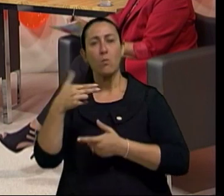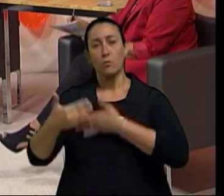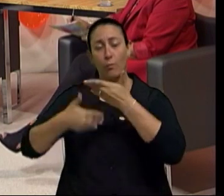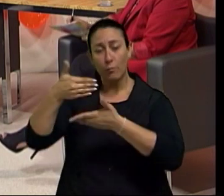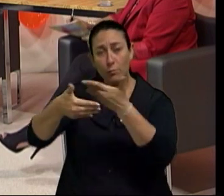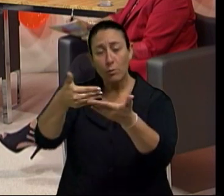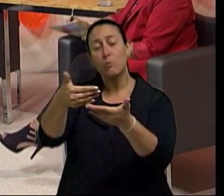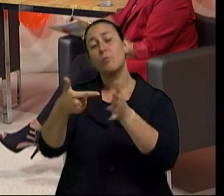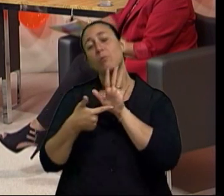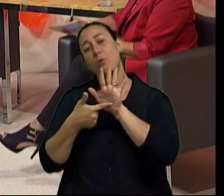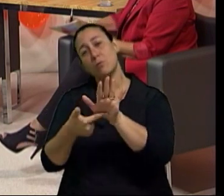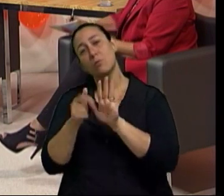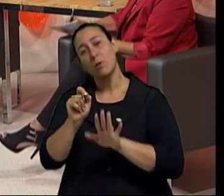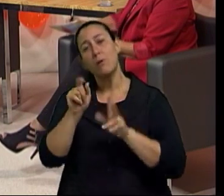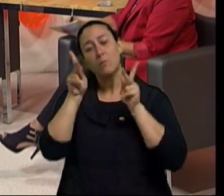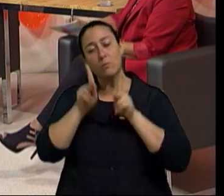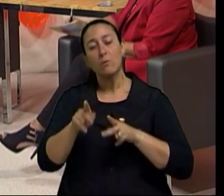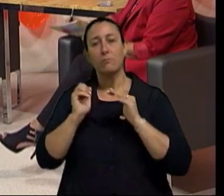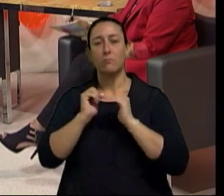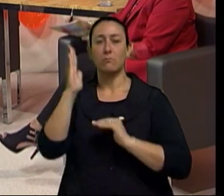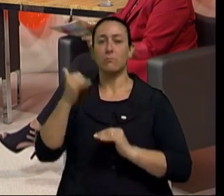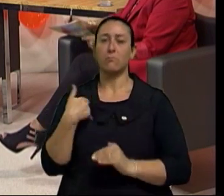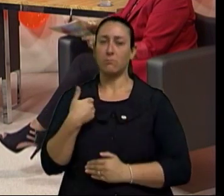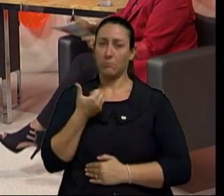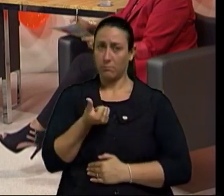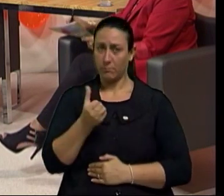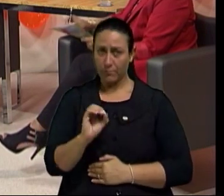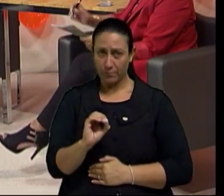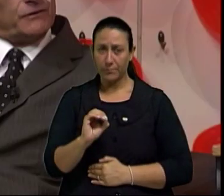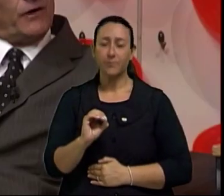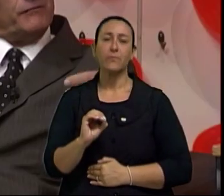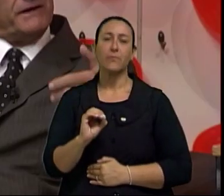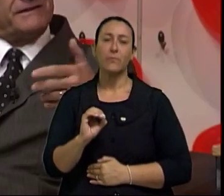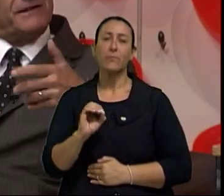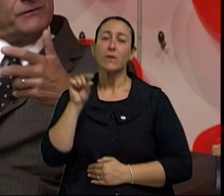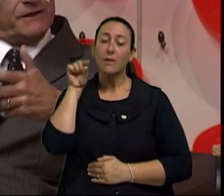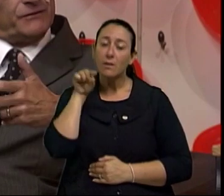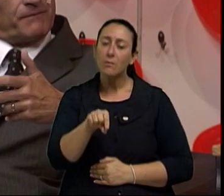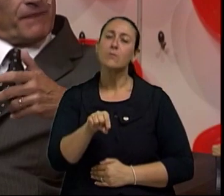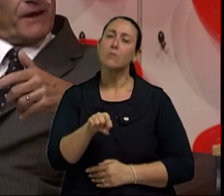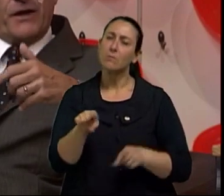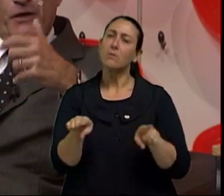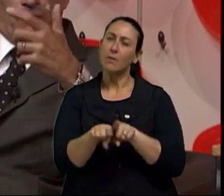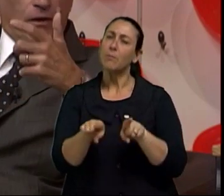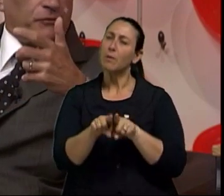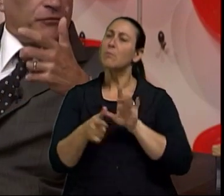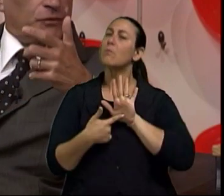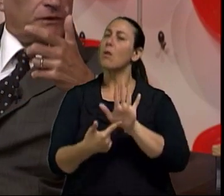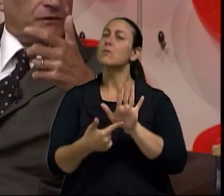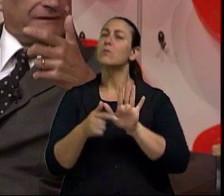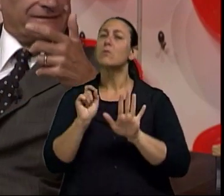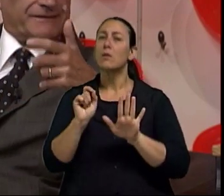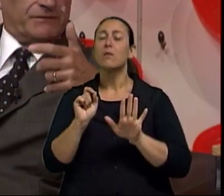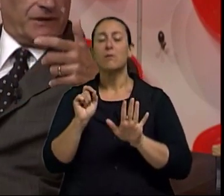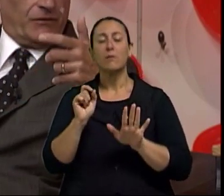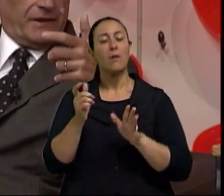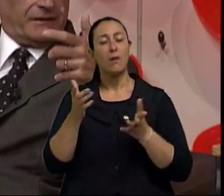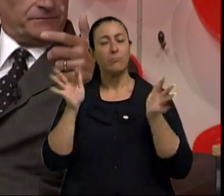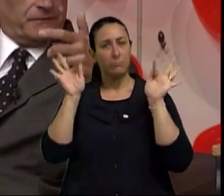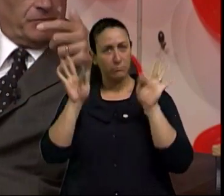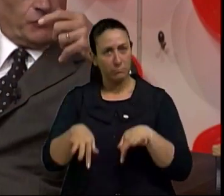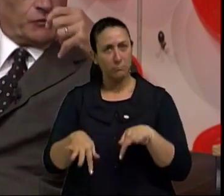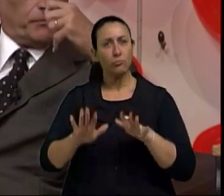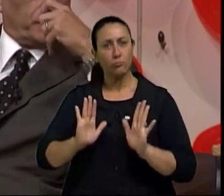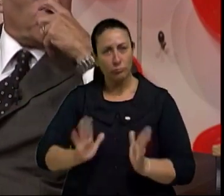seriam aquelas pessoas com 60 anos ou mais. Ora, isso realmente está mudando. E o próprio filme que nós assistimos